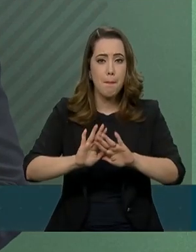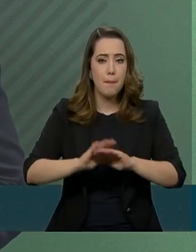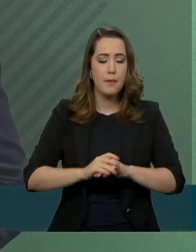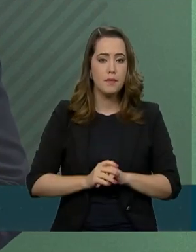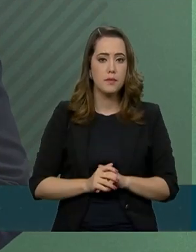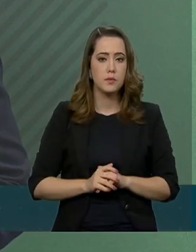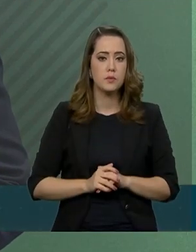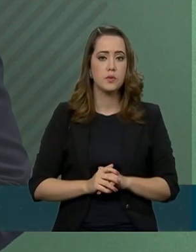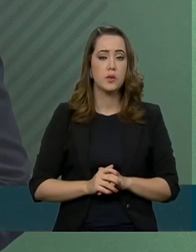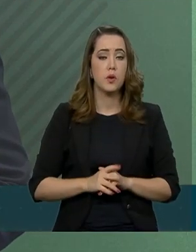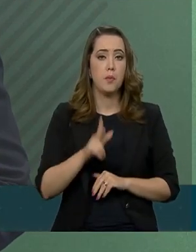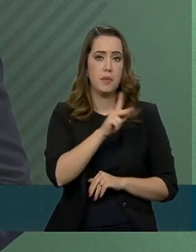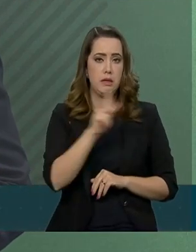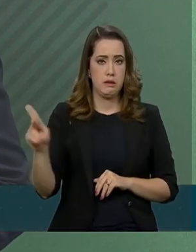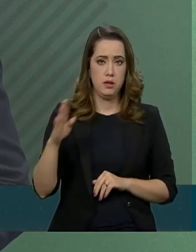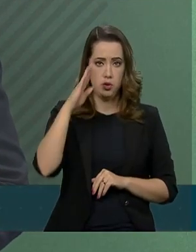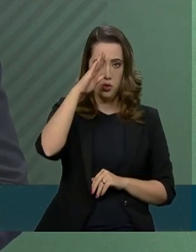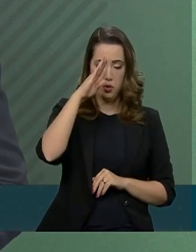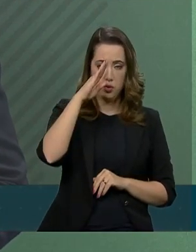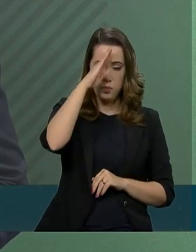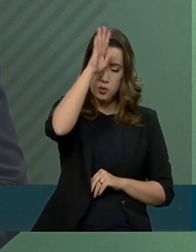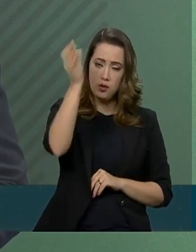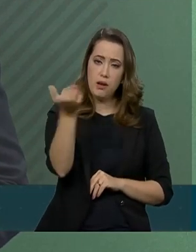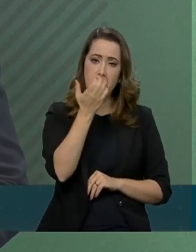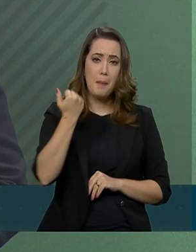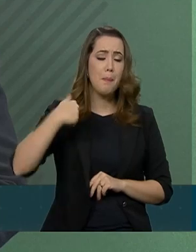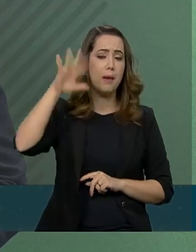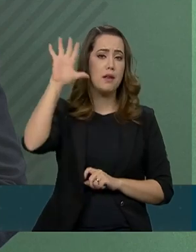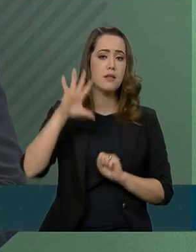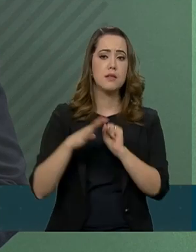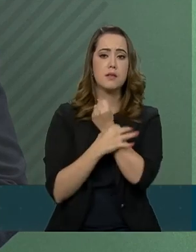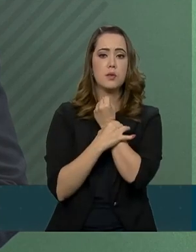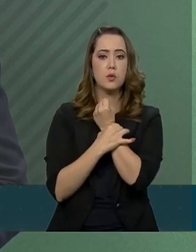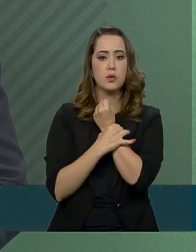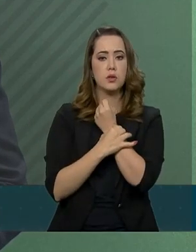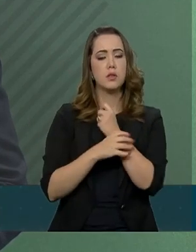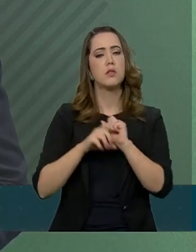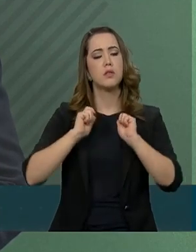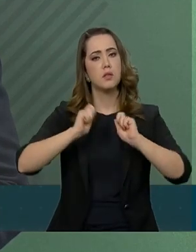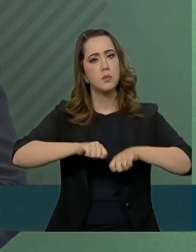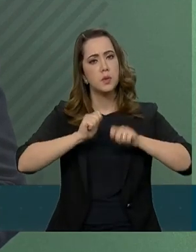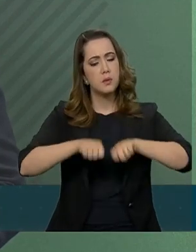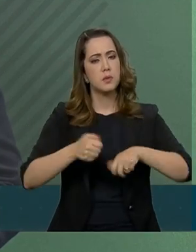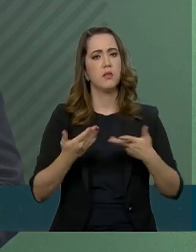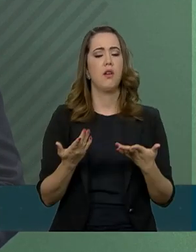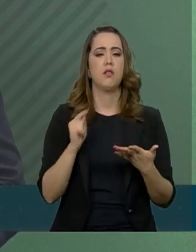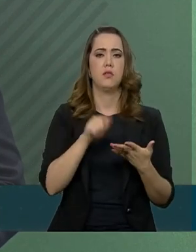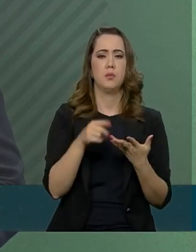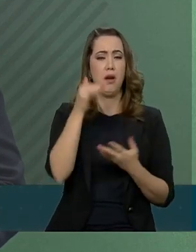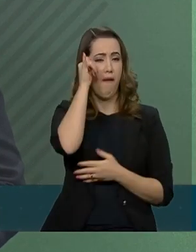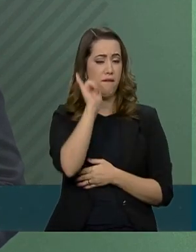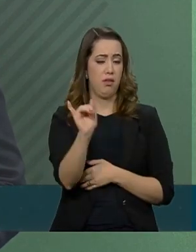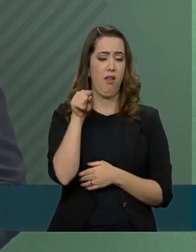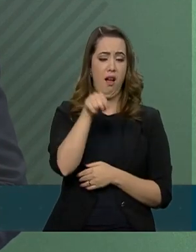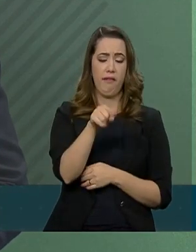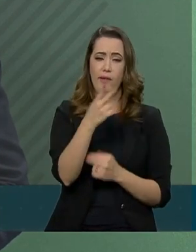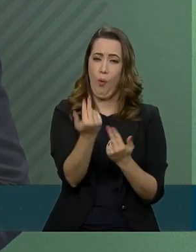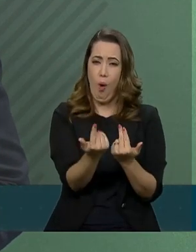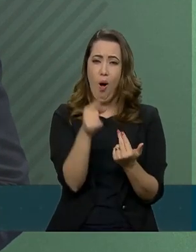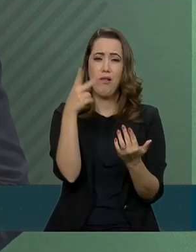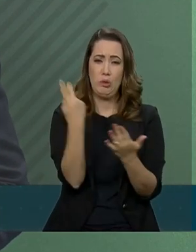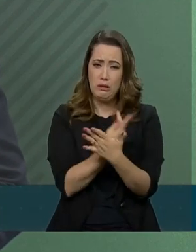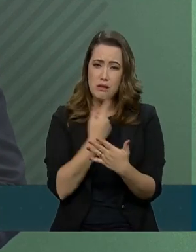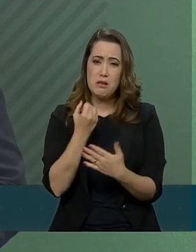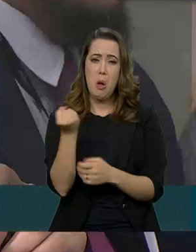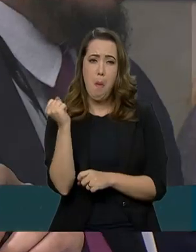Ele gostaria de ter uma segurança a mais capacitada possível para evitar que esses eventos venham a